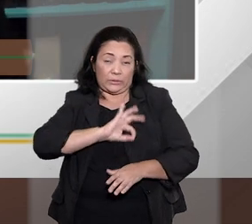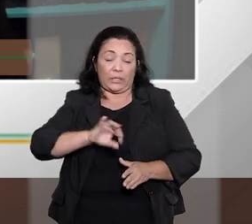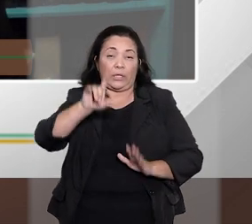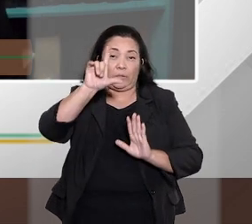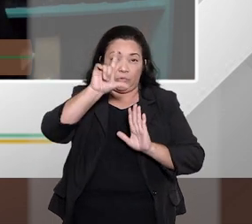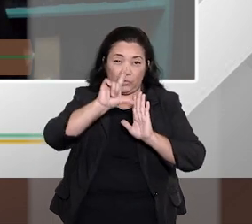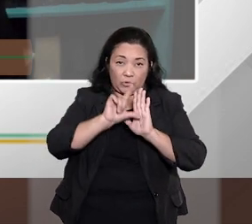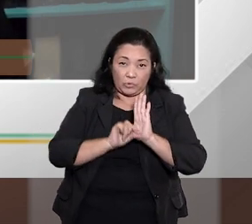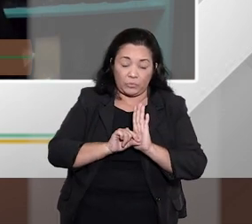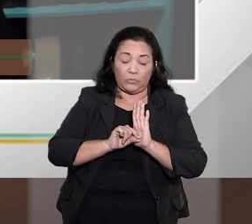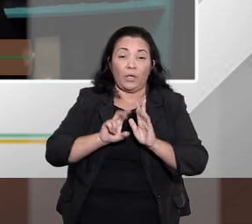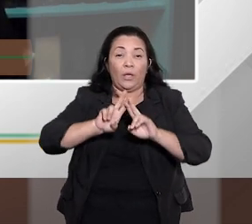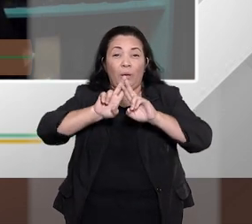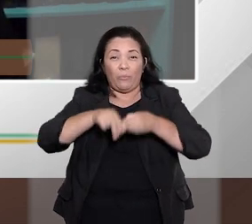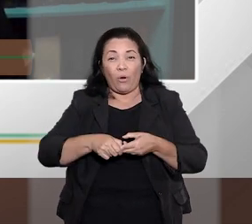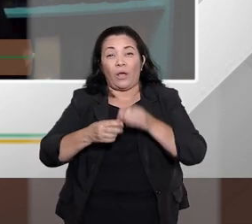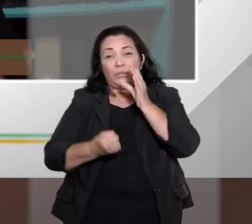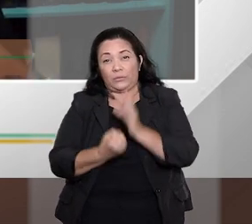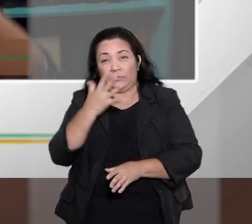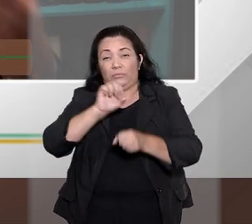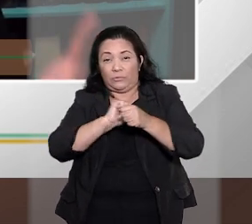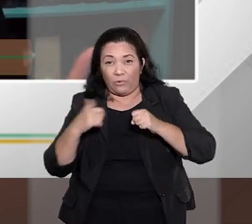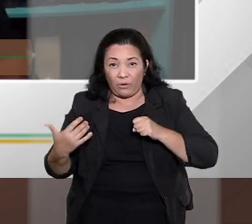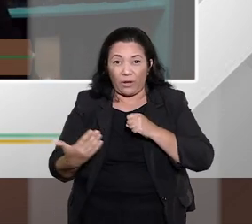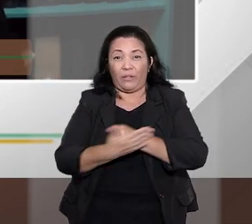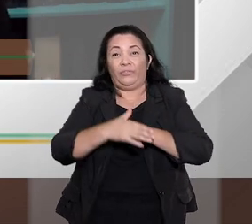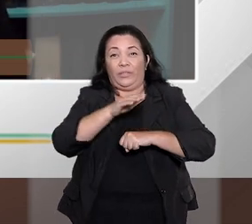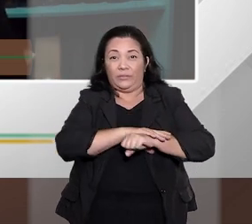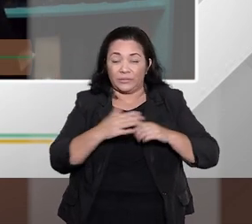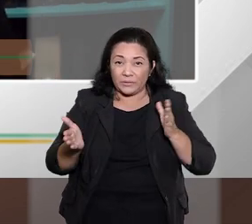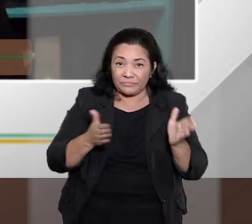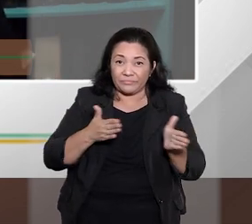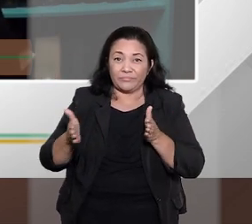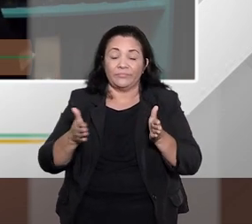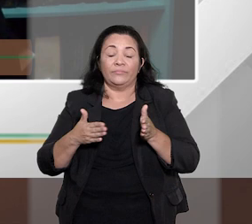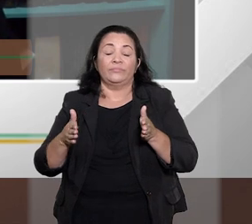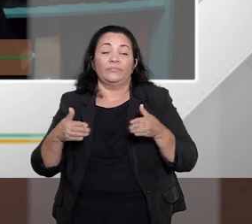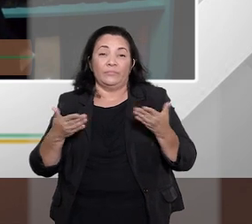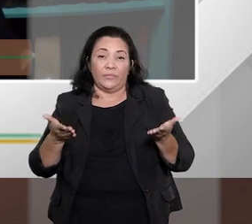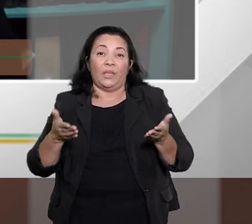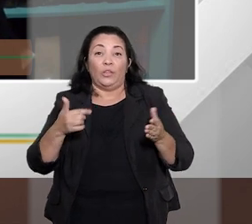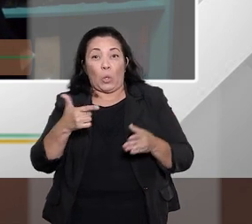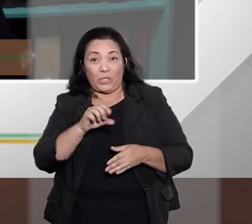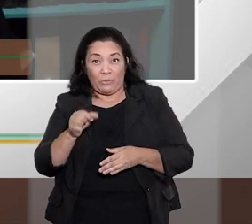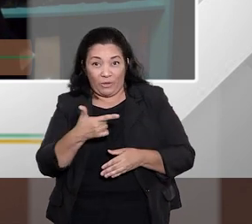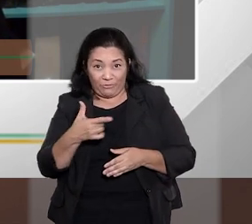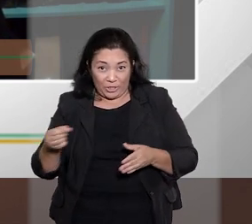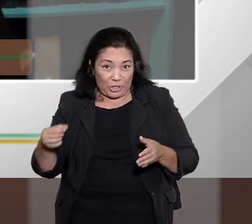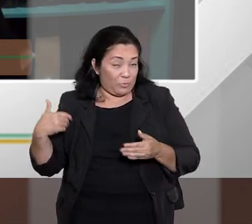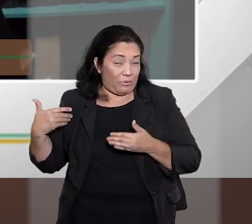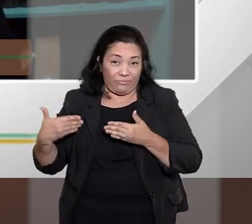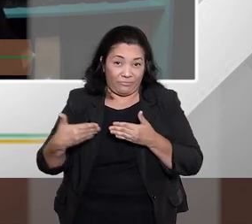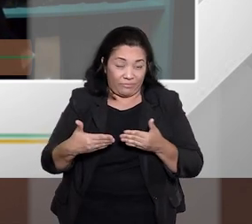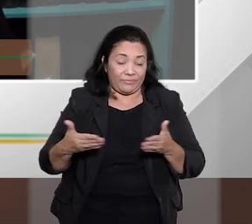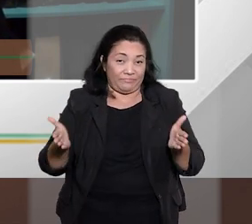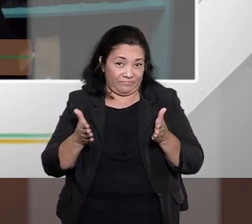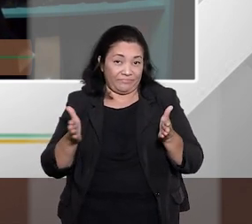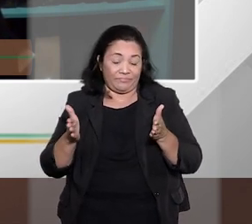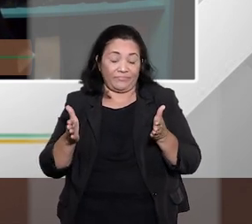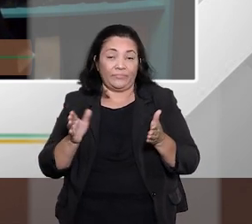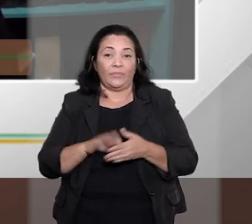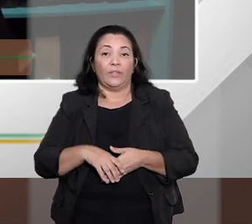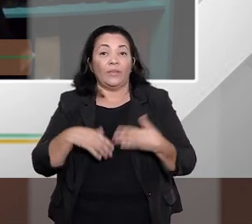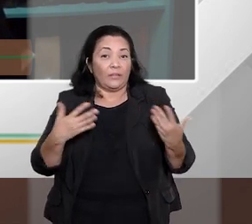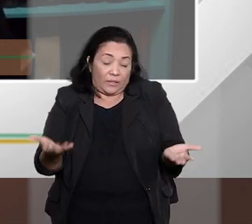agravada com a pandemia, por exemplo, de 2020 para cá. Então,